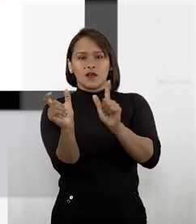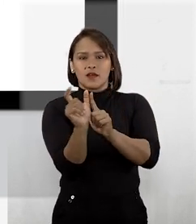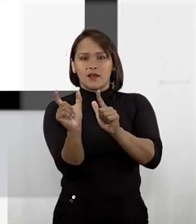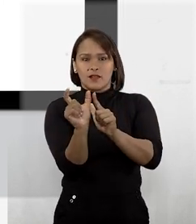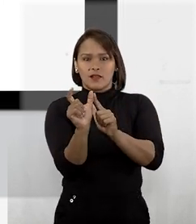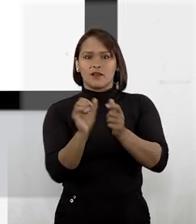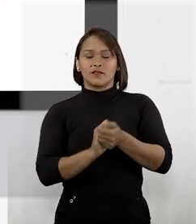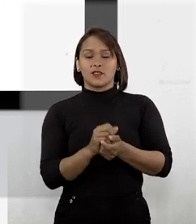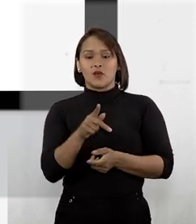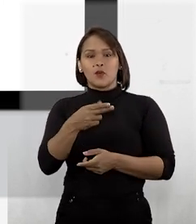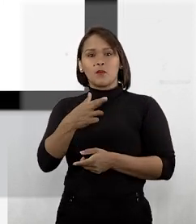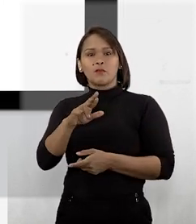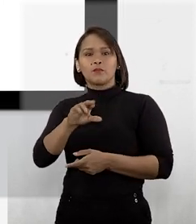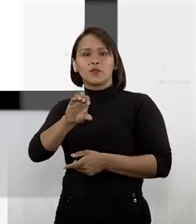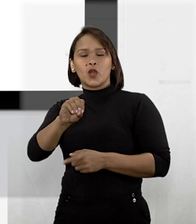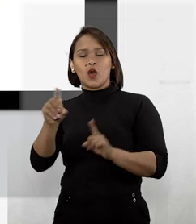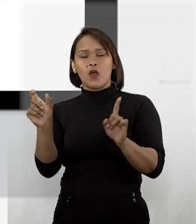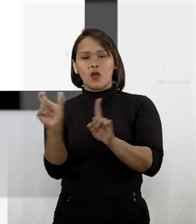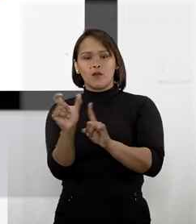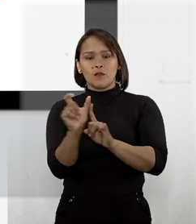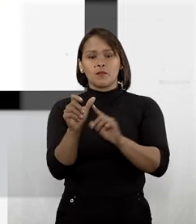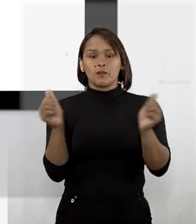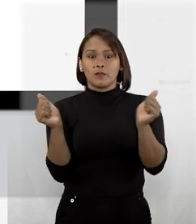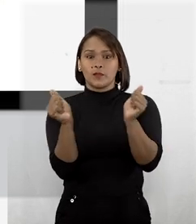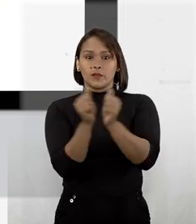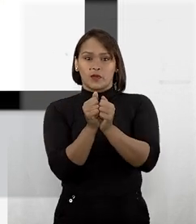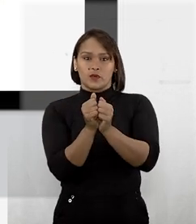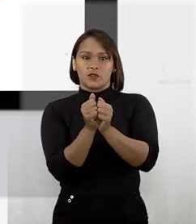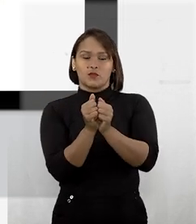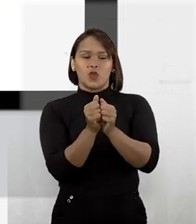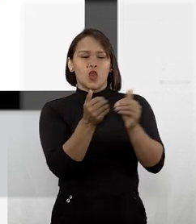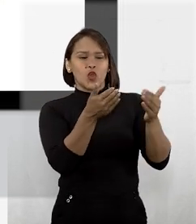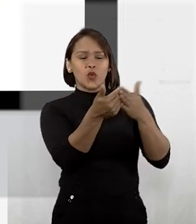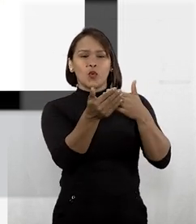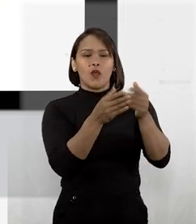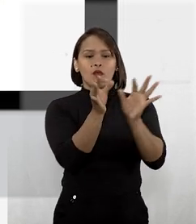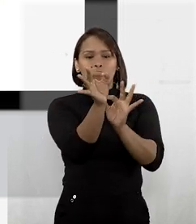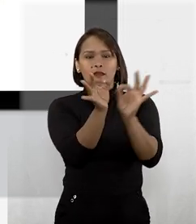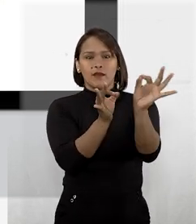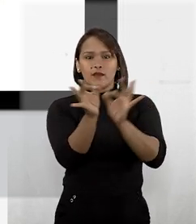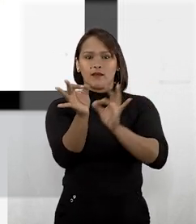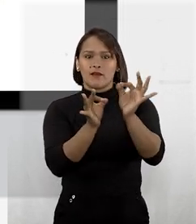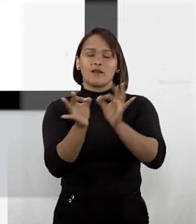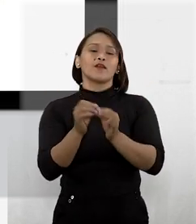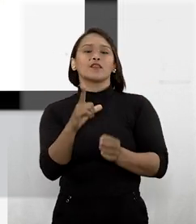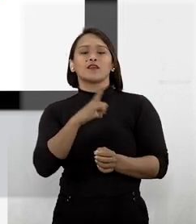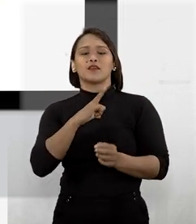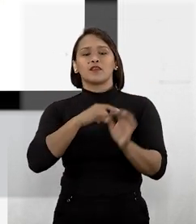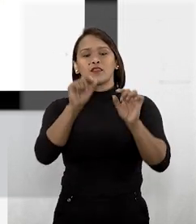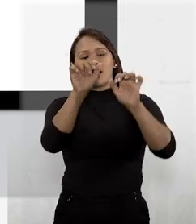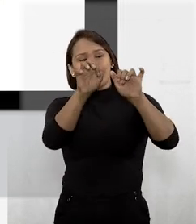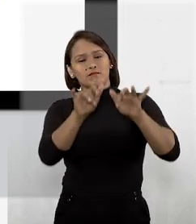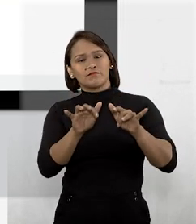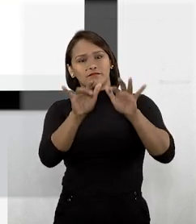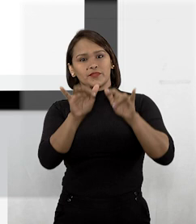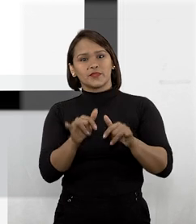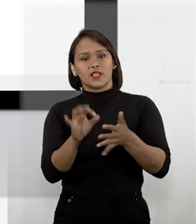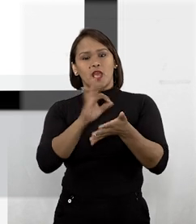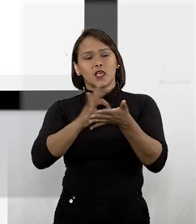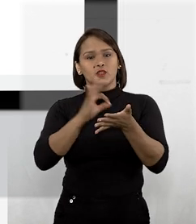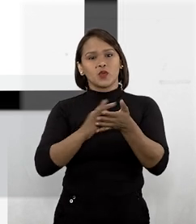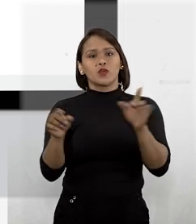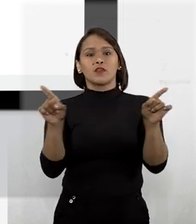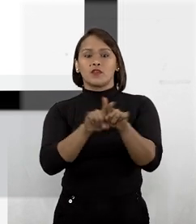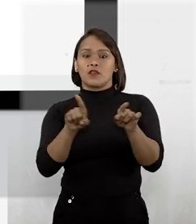O PROX localiza termos próximos em qualquer ordem em que estejam inscritos. Da